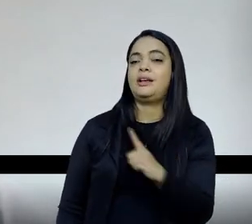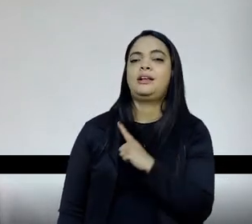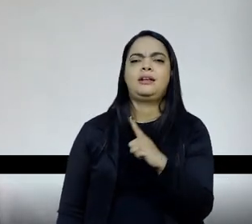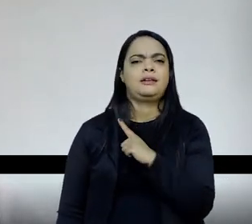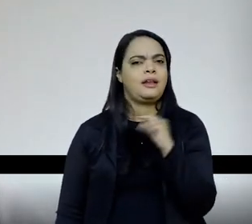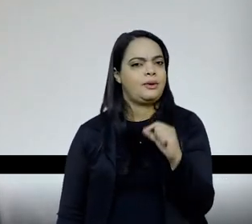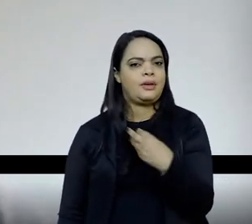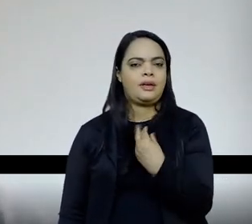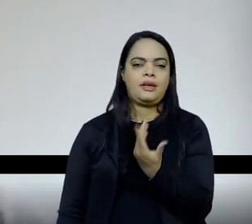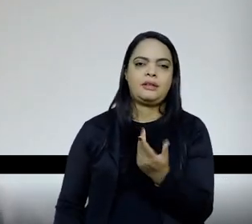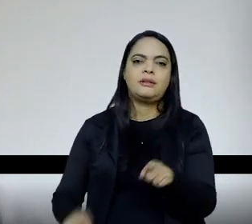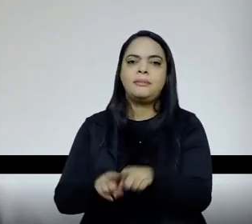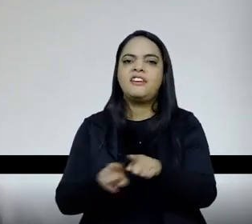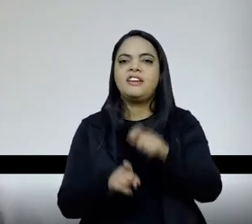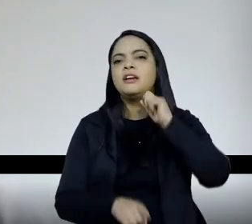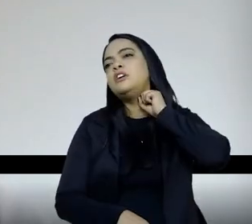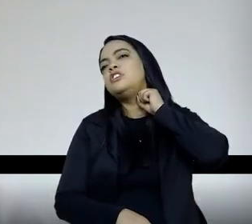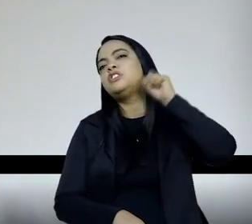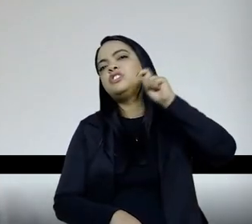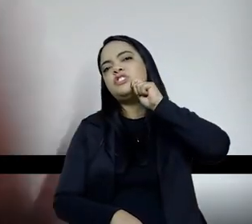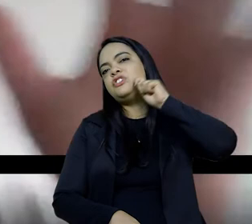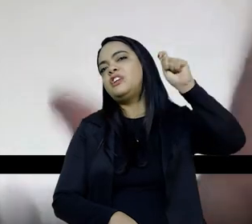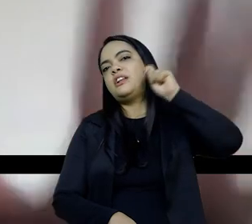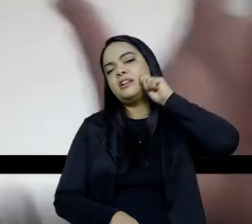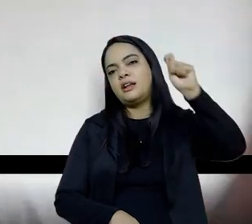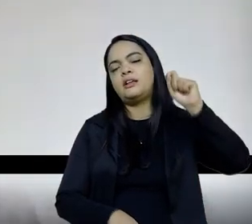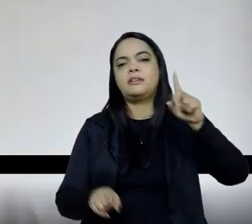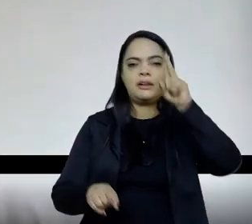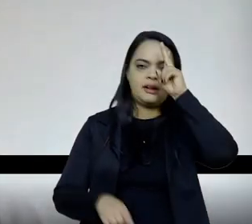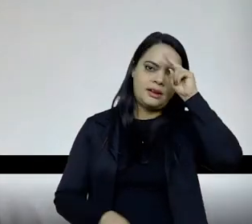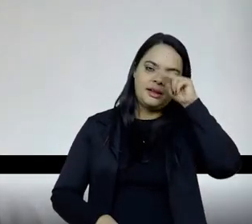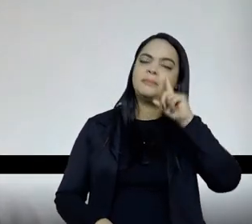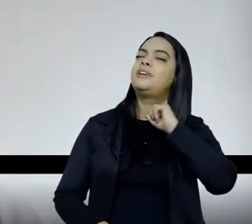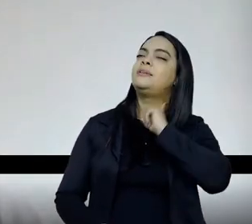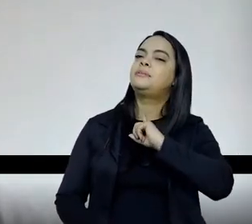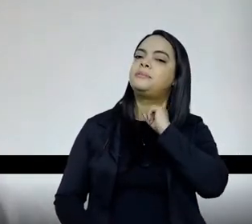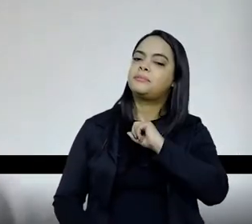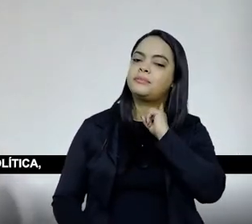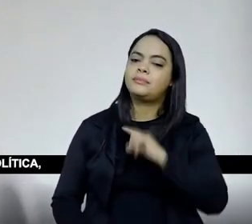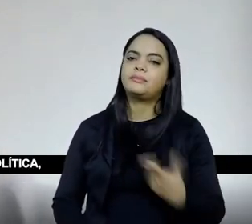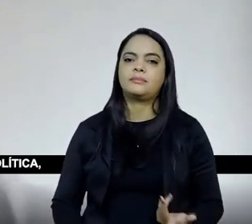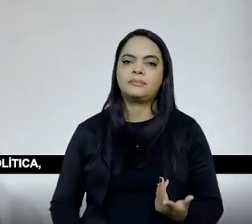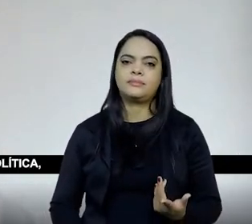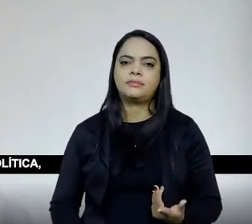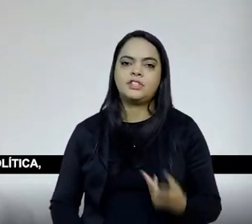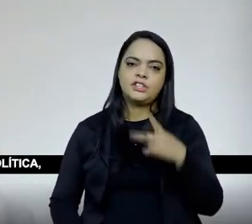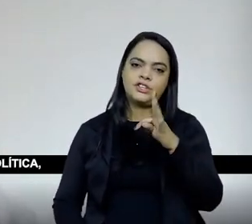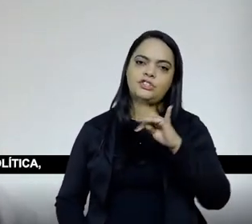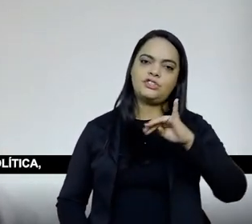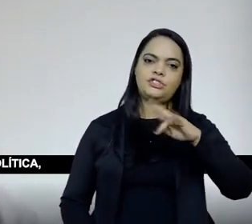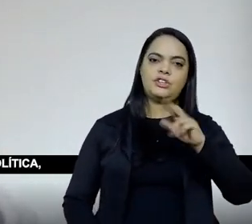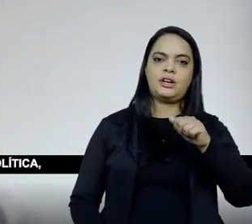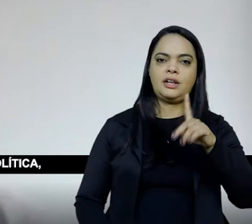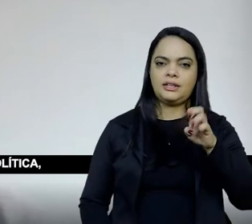militarista do Tiradentes, se você quiser voltar nas... Mineiro, quer dizer, é o patrono da polícia militar,